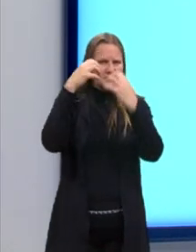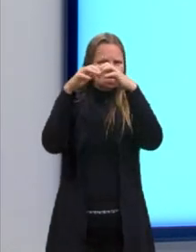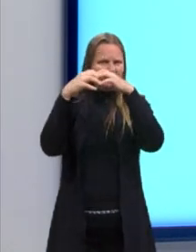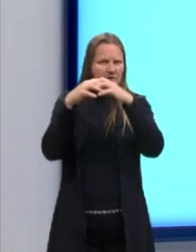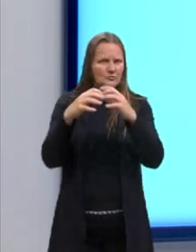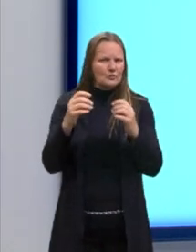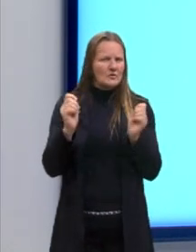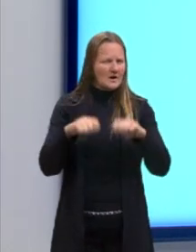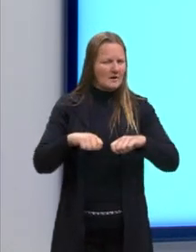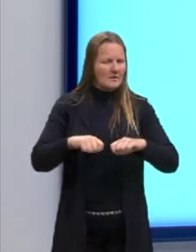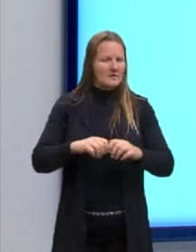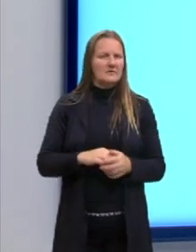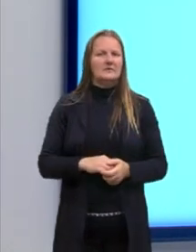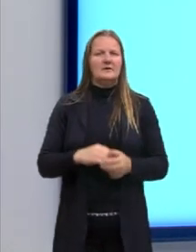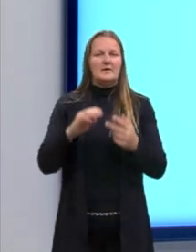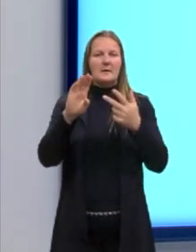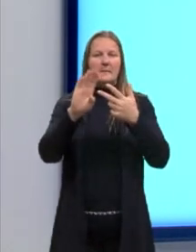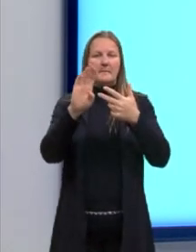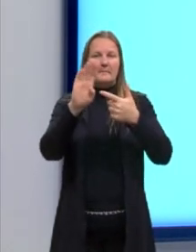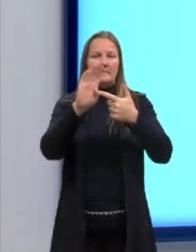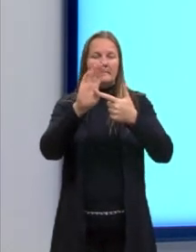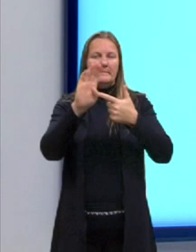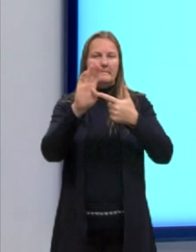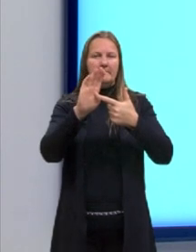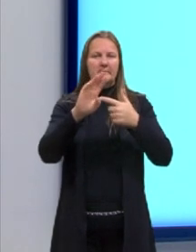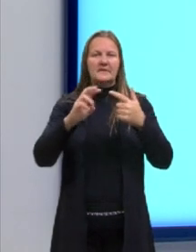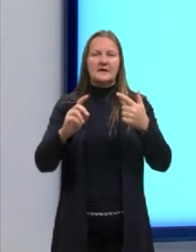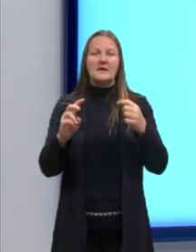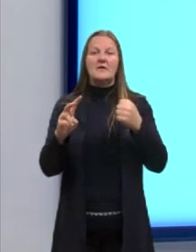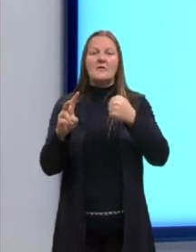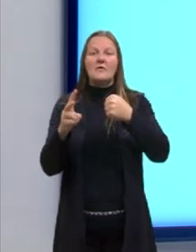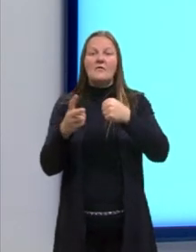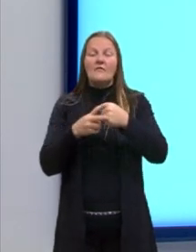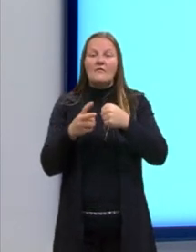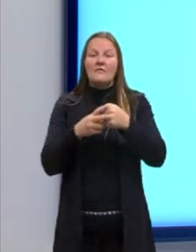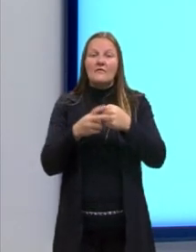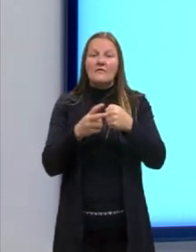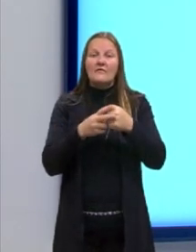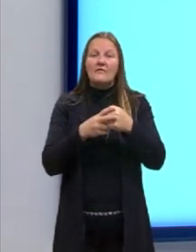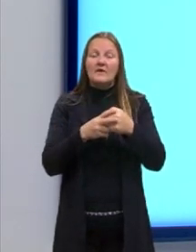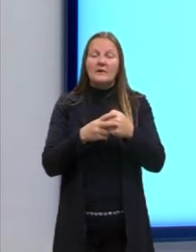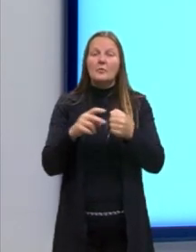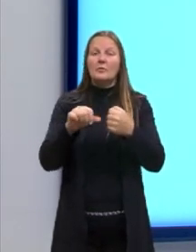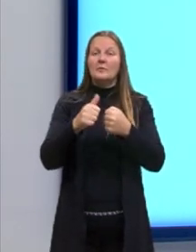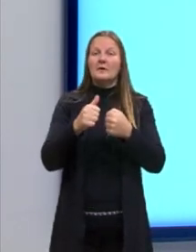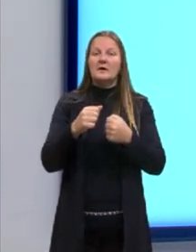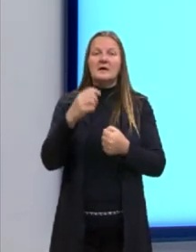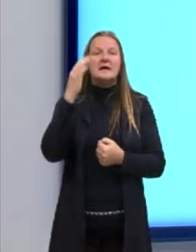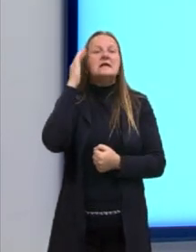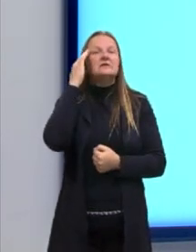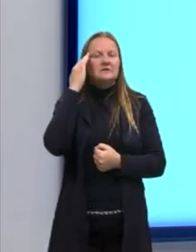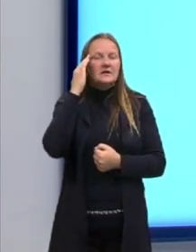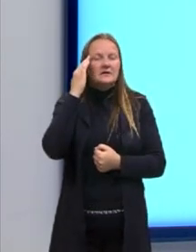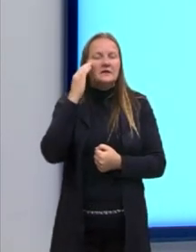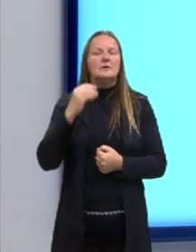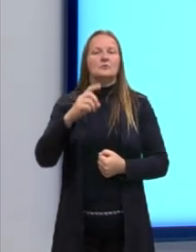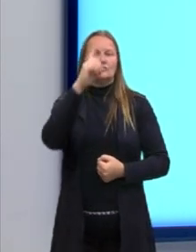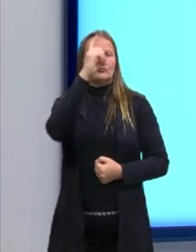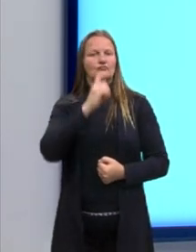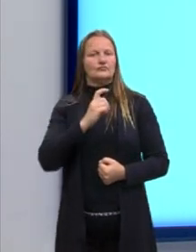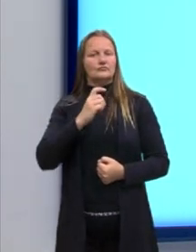coisa. Letra B. De verbos na primeira pessoa do plural, como entendemos e somos.